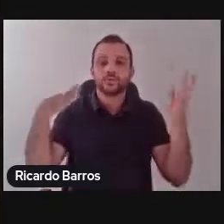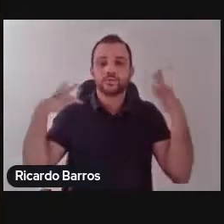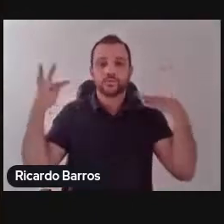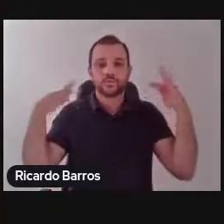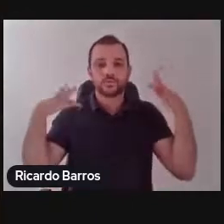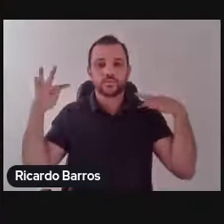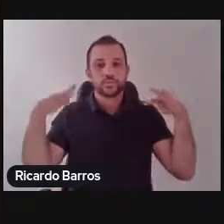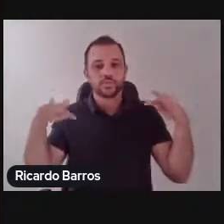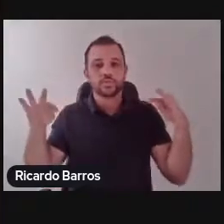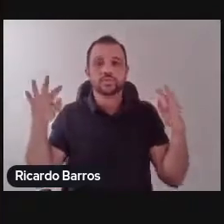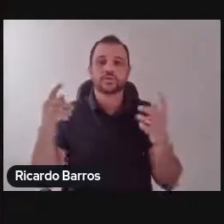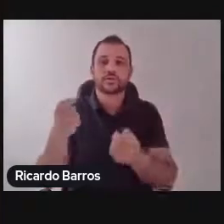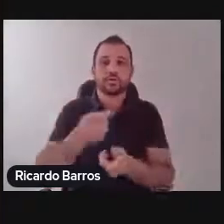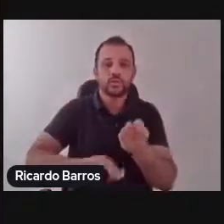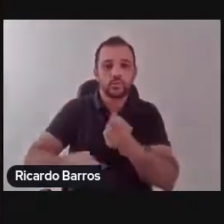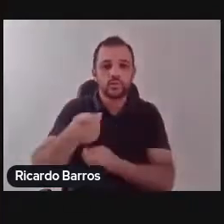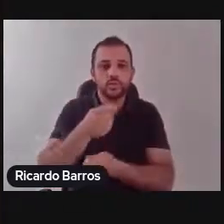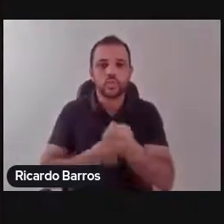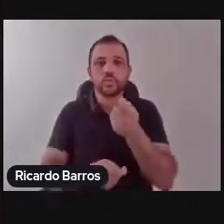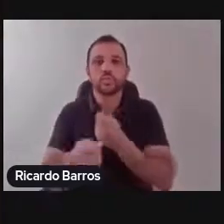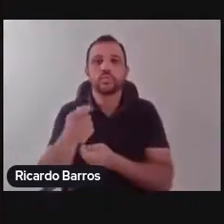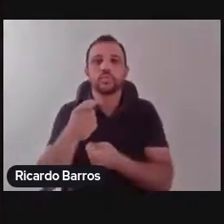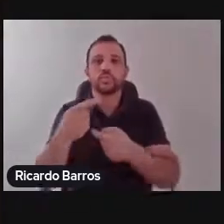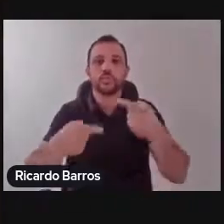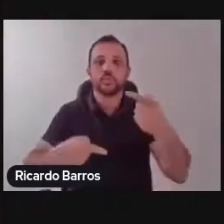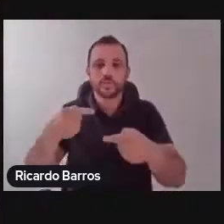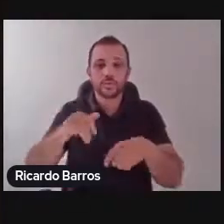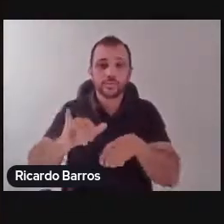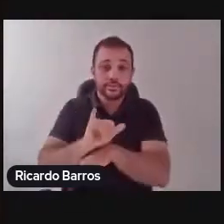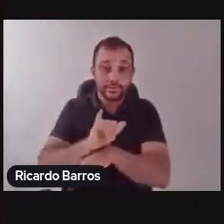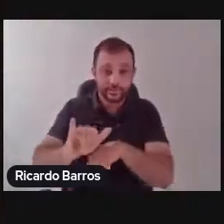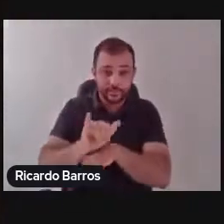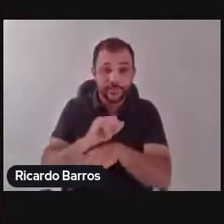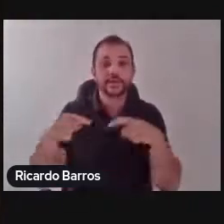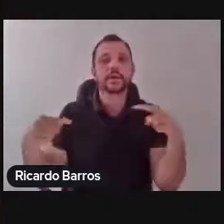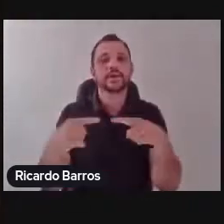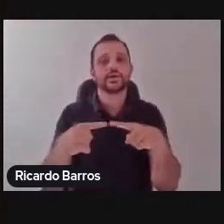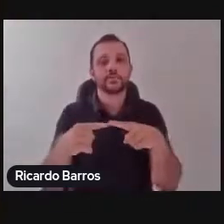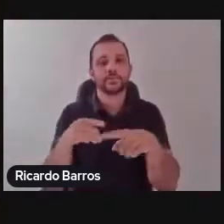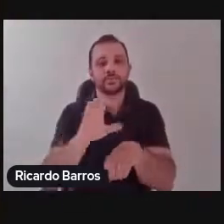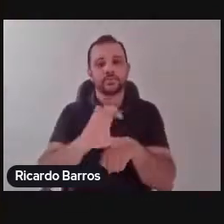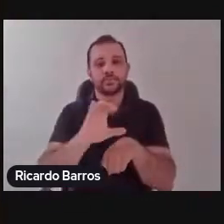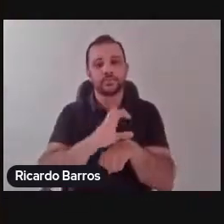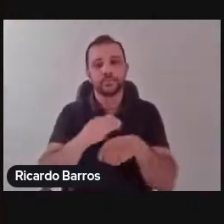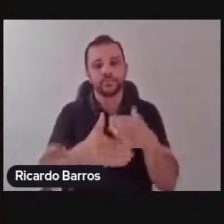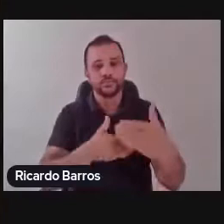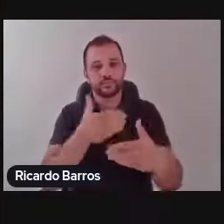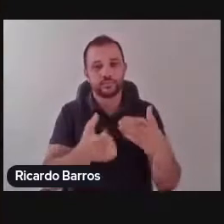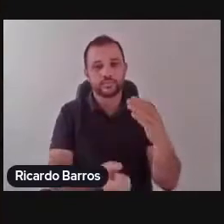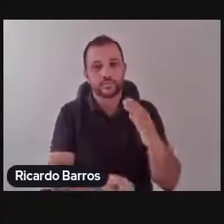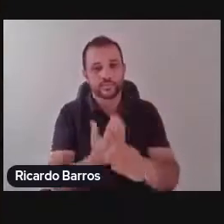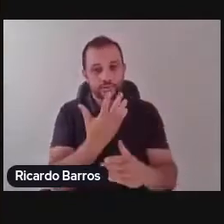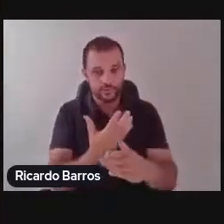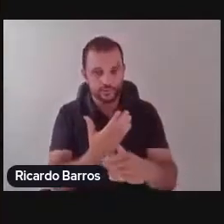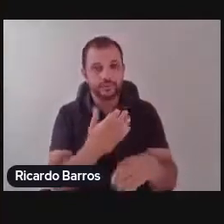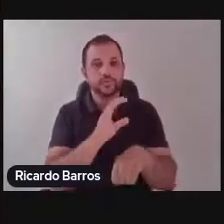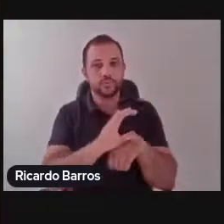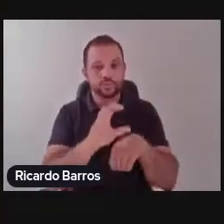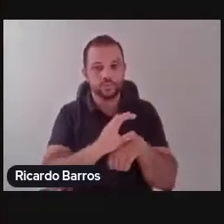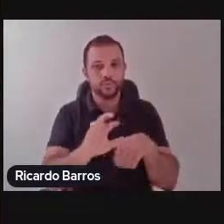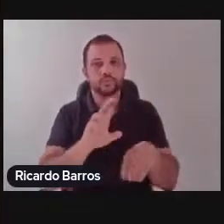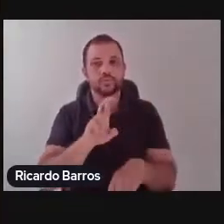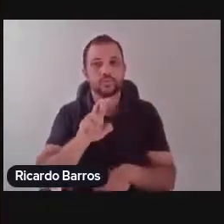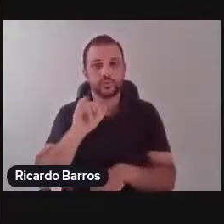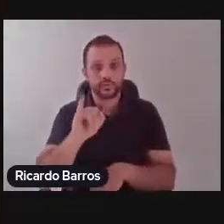econômica, política, estratégica para esse curso que está a ser implementado e que já será ofertado na próxima